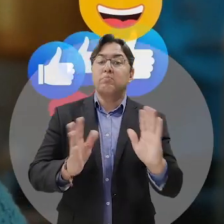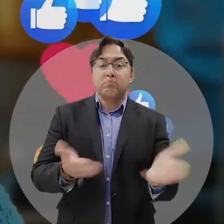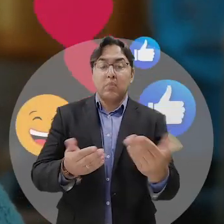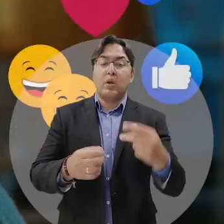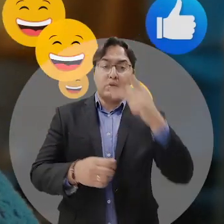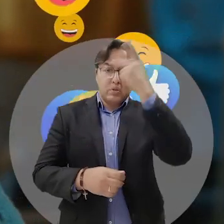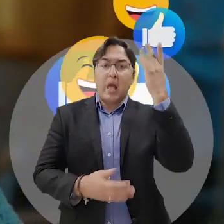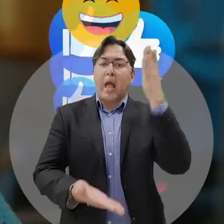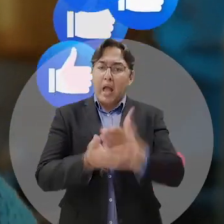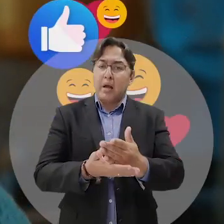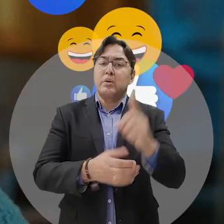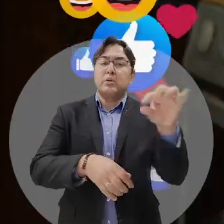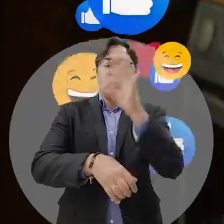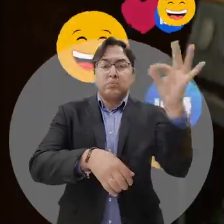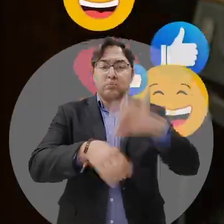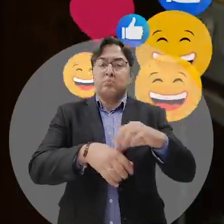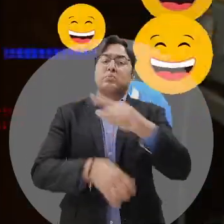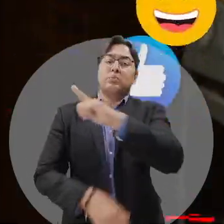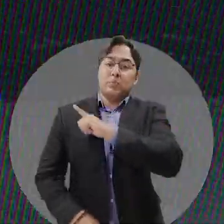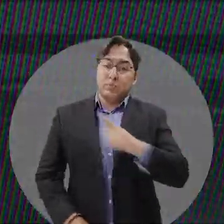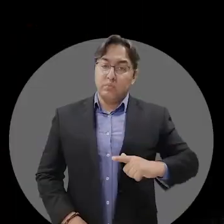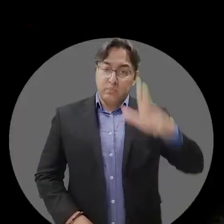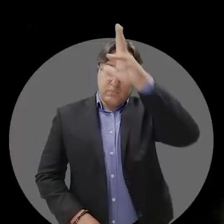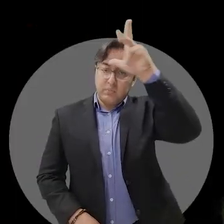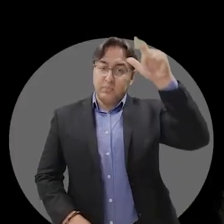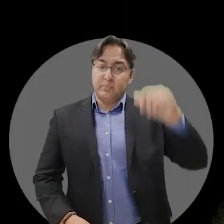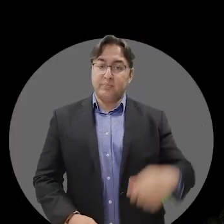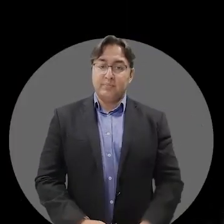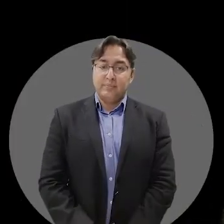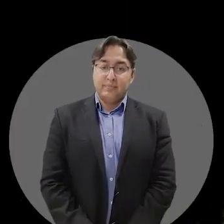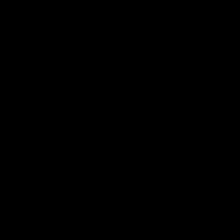um mutirão e cancelar essa dengue de vez. Governo de Mato Grosso. Obrigado.